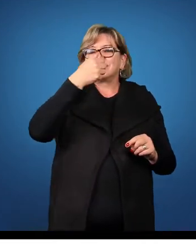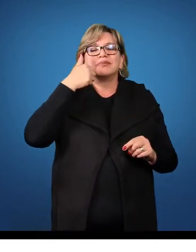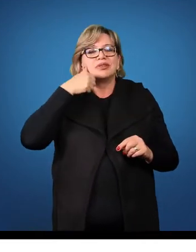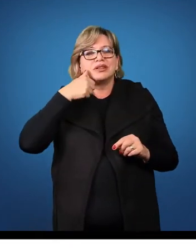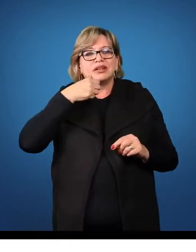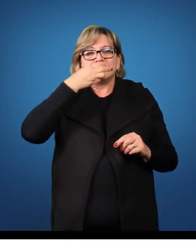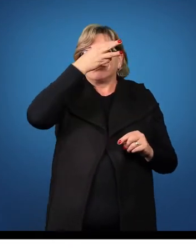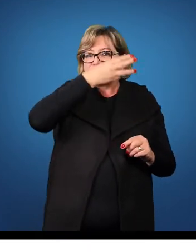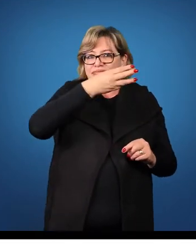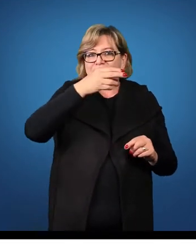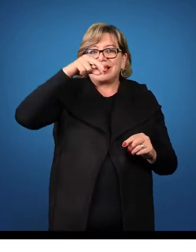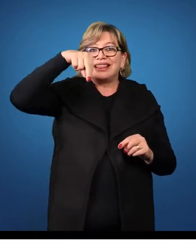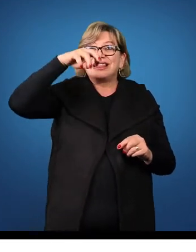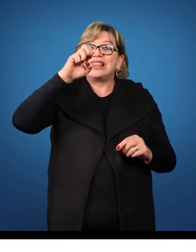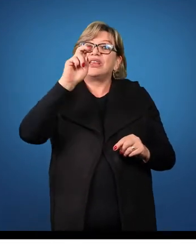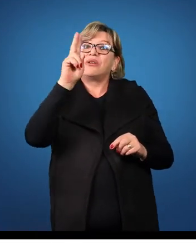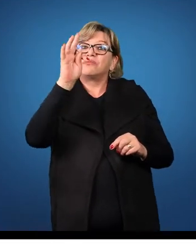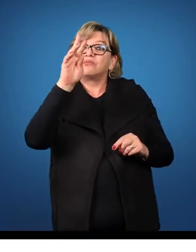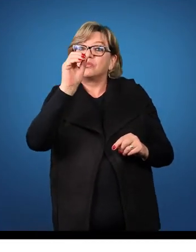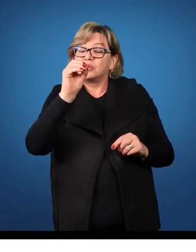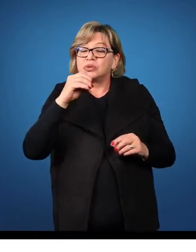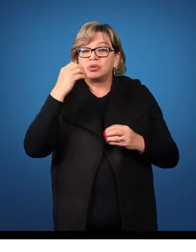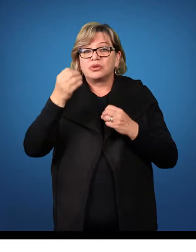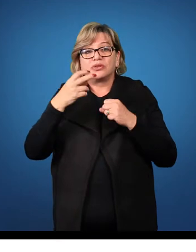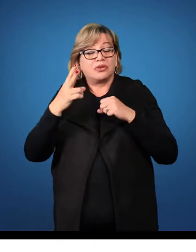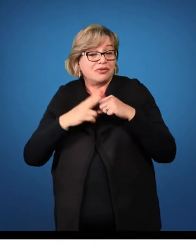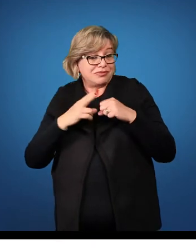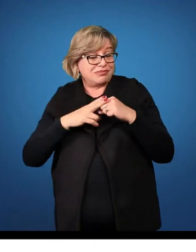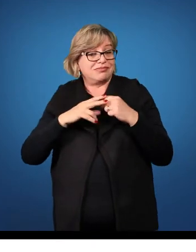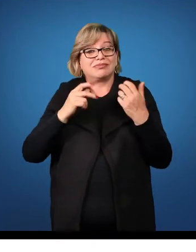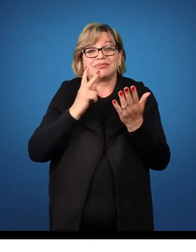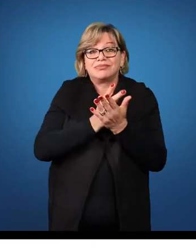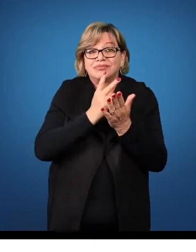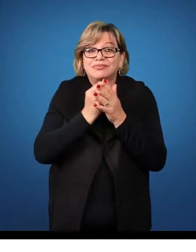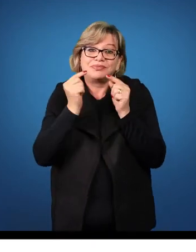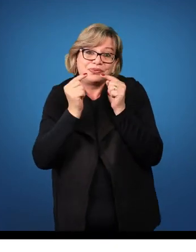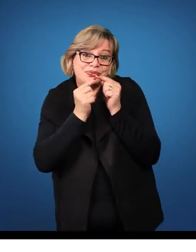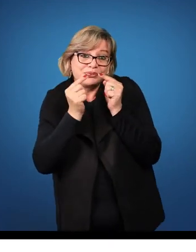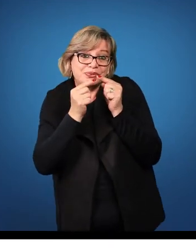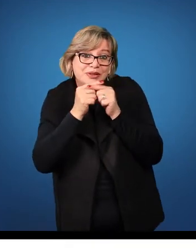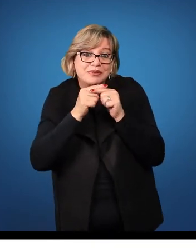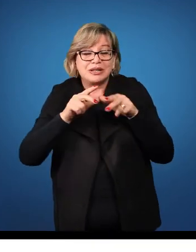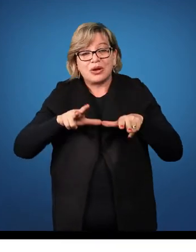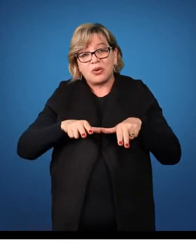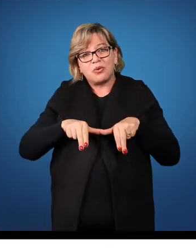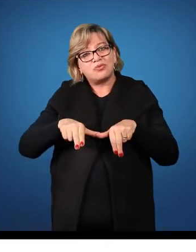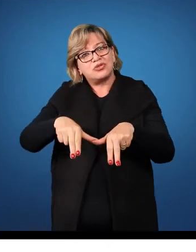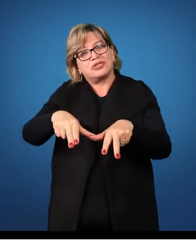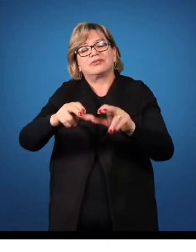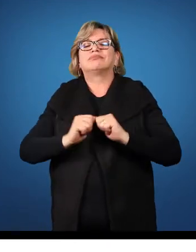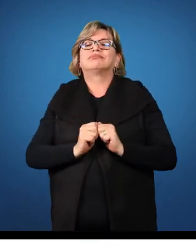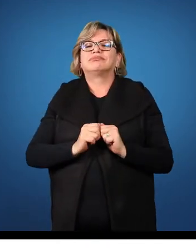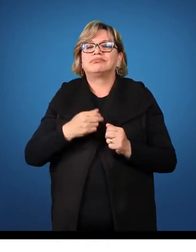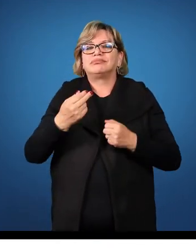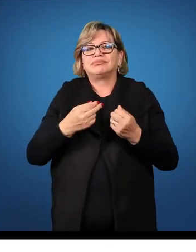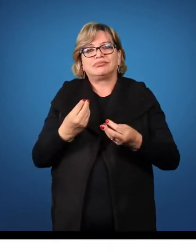Então a forma do verbo, ele vai parecer amatus, amata,